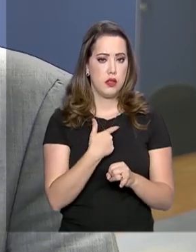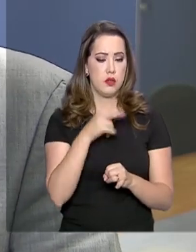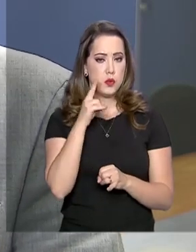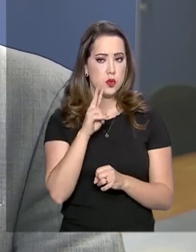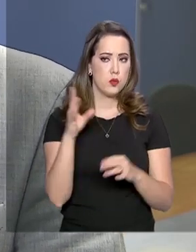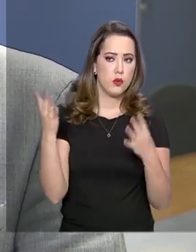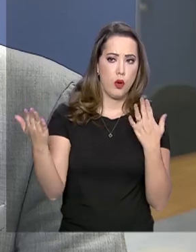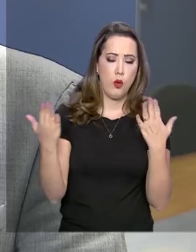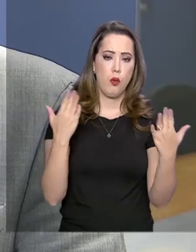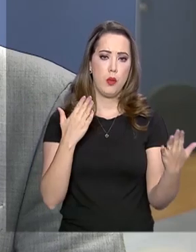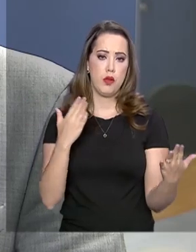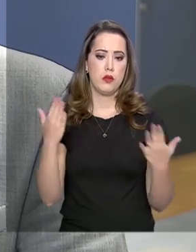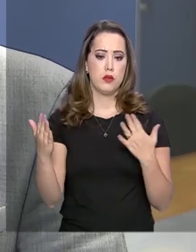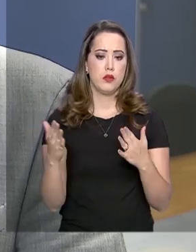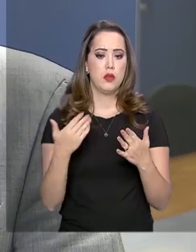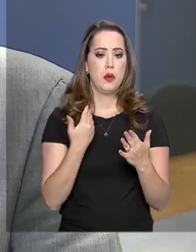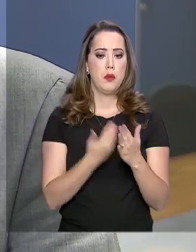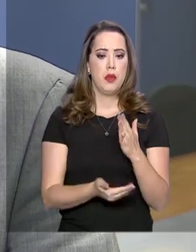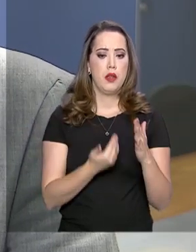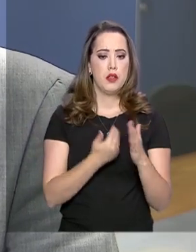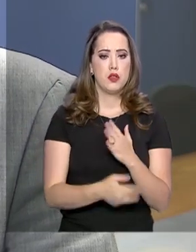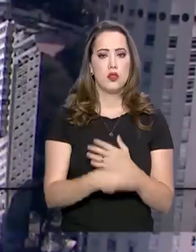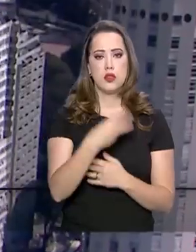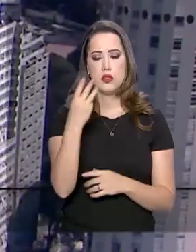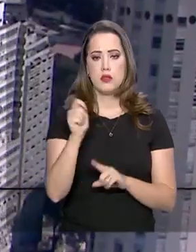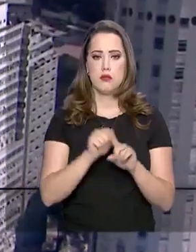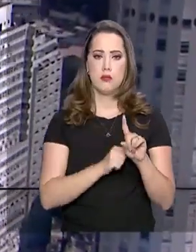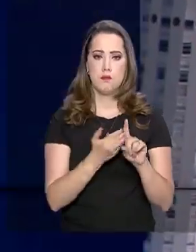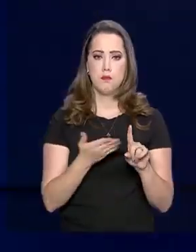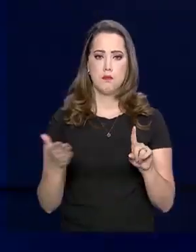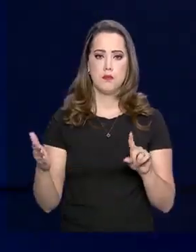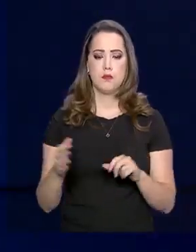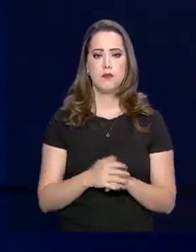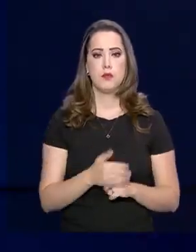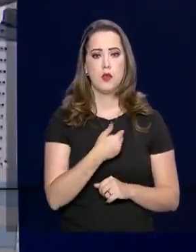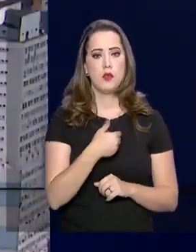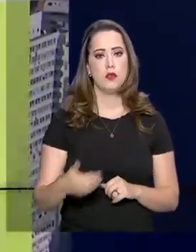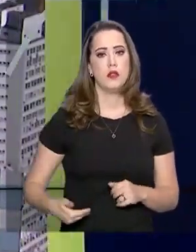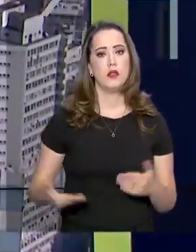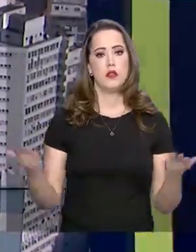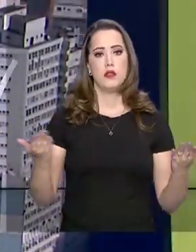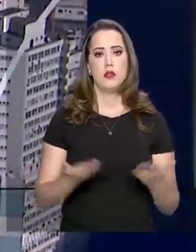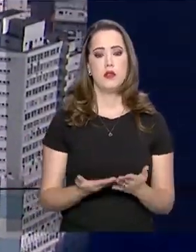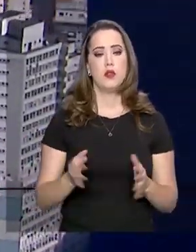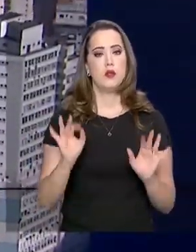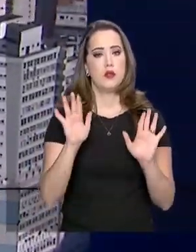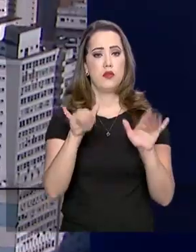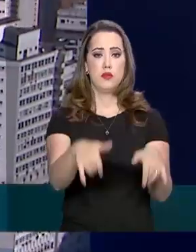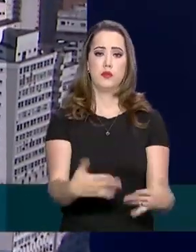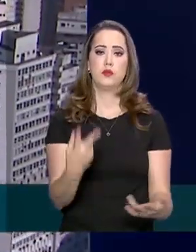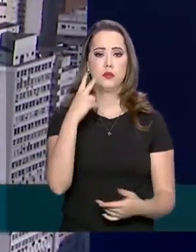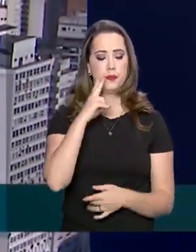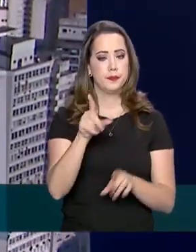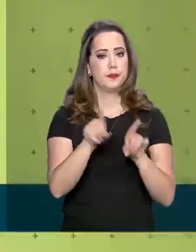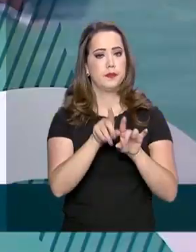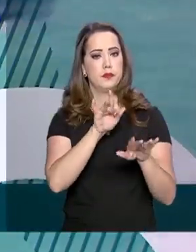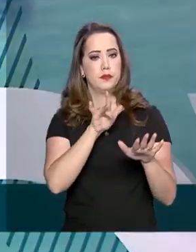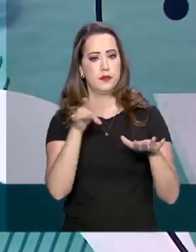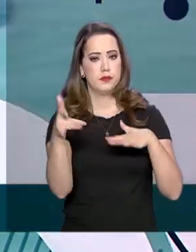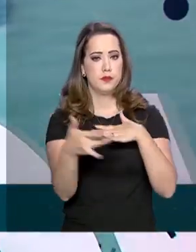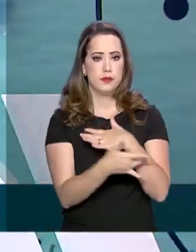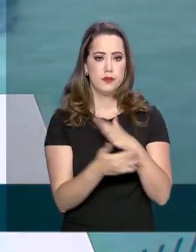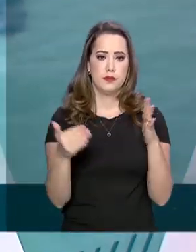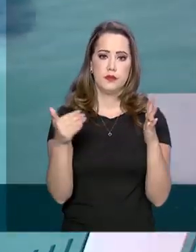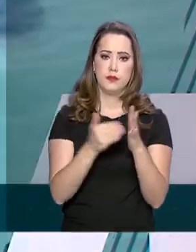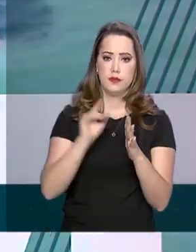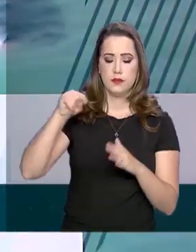verificação e perde com isso uns três meses. O governo agora fica por aqui. Continue nos acompanhando também pelas